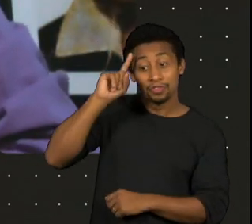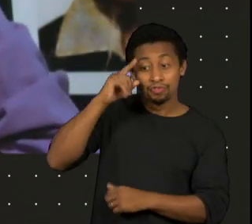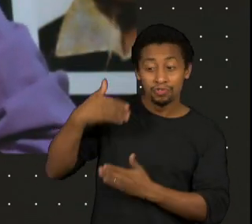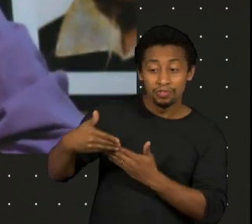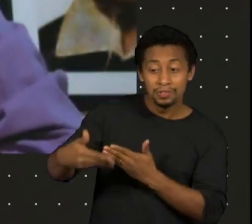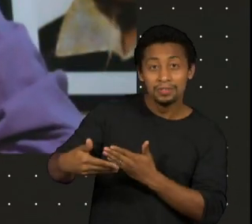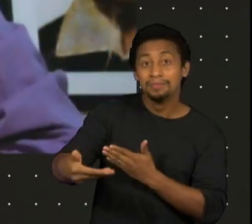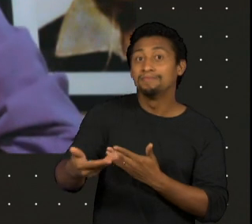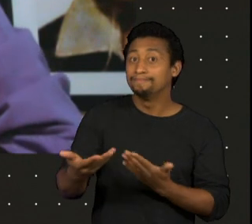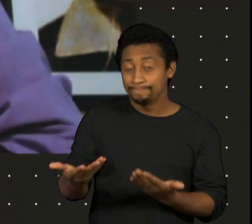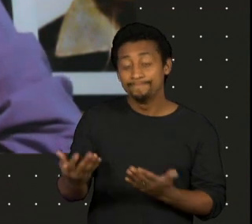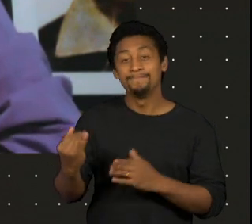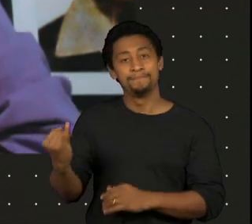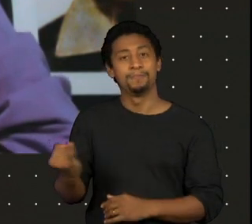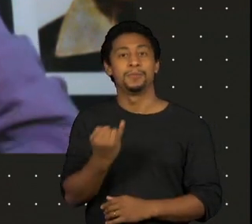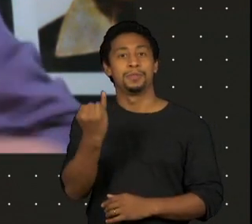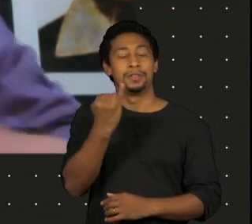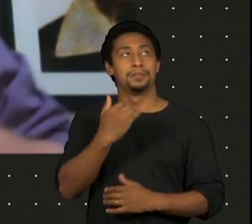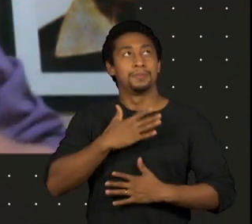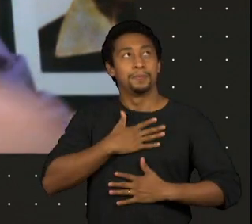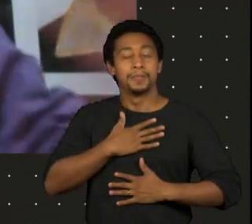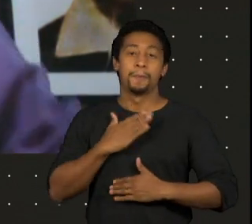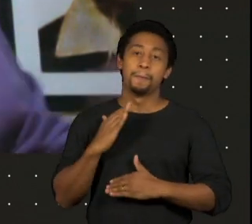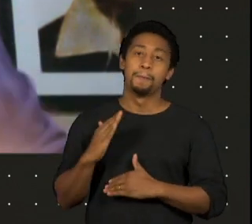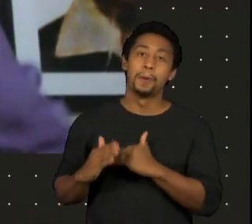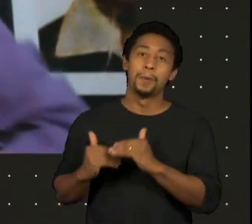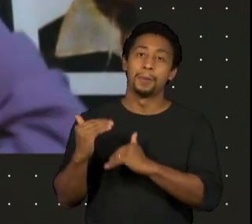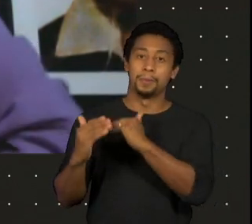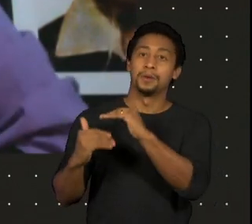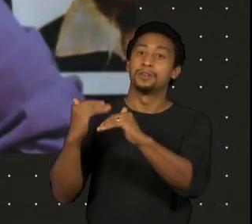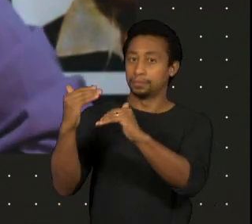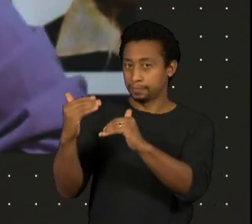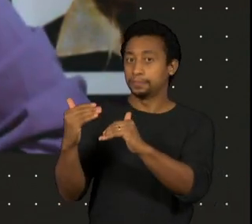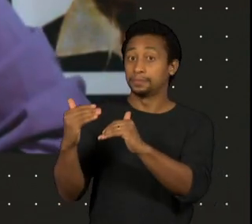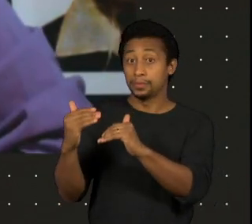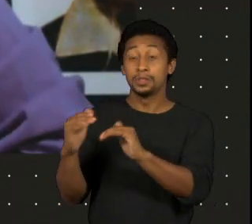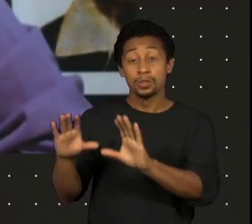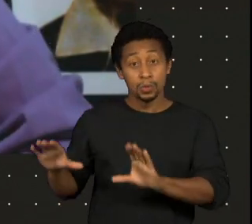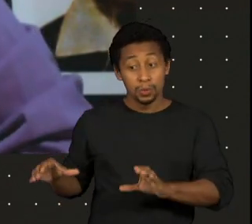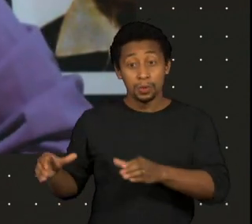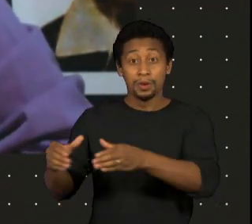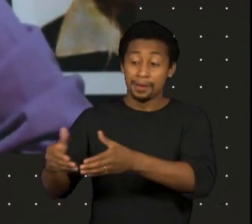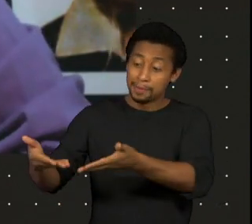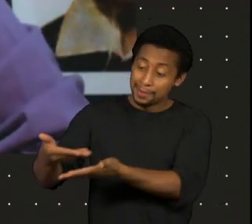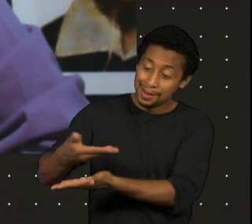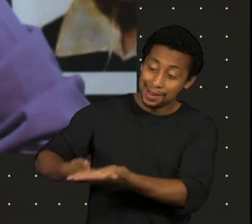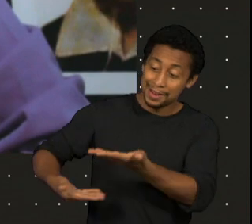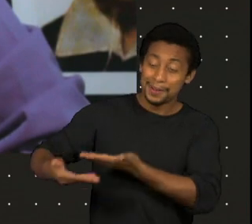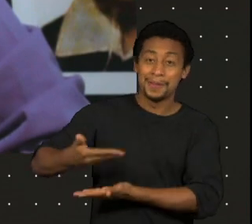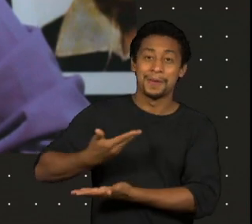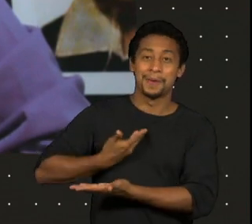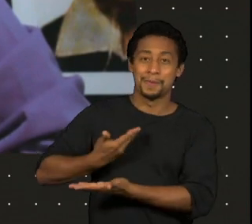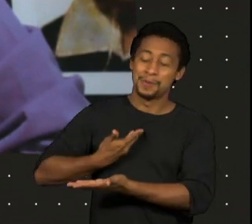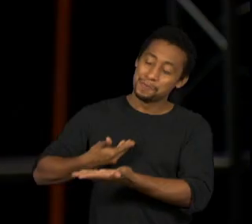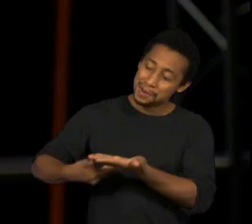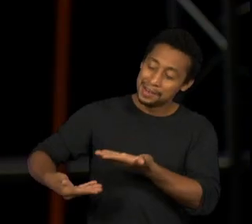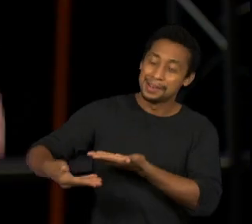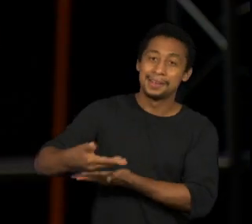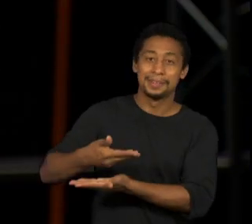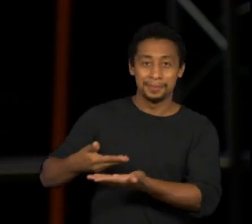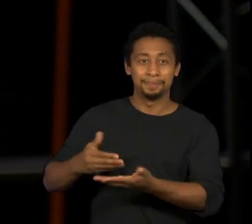muito importante para a minha formação e eu acredito que para aqueles colegas todos, para aqueles amigos todos que vivenciaram essa época.